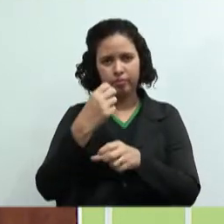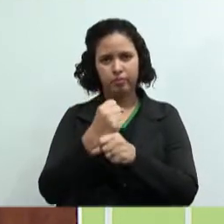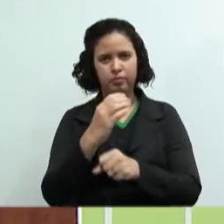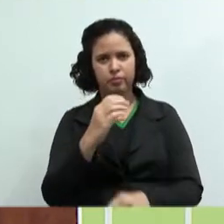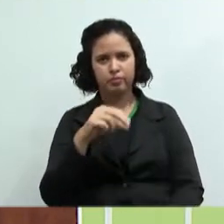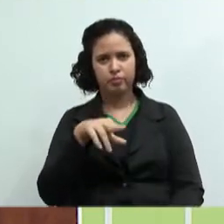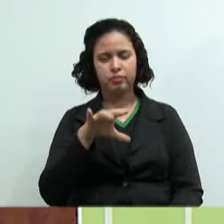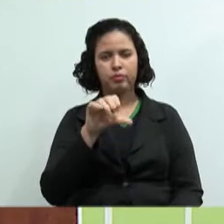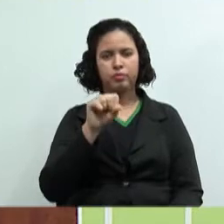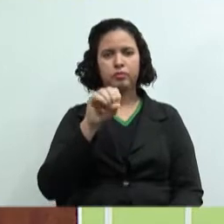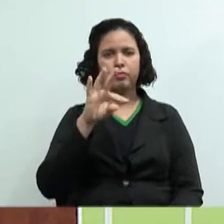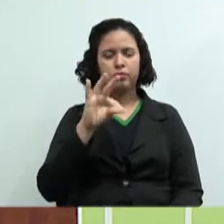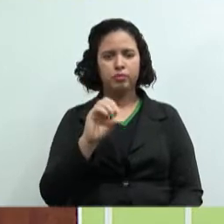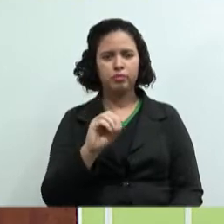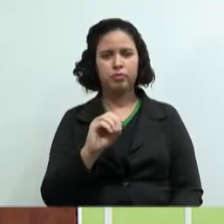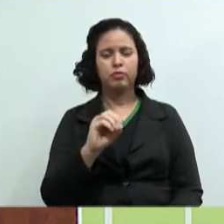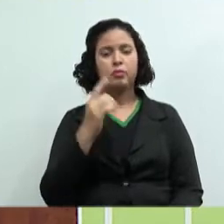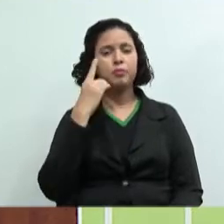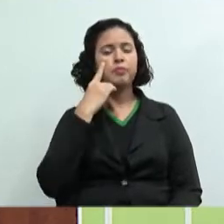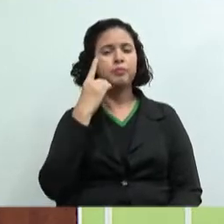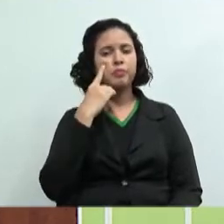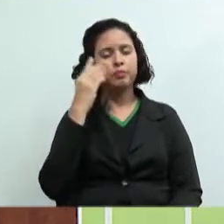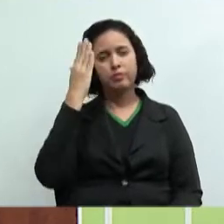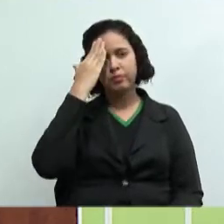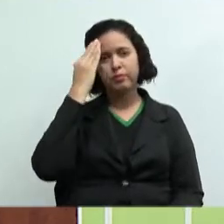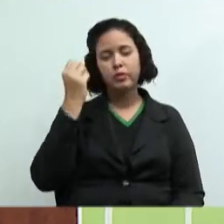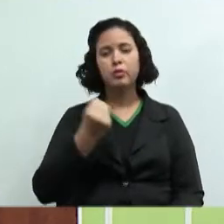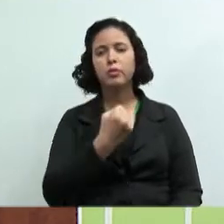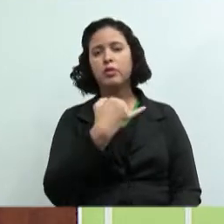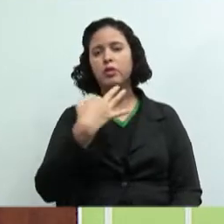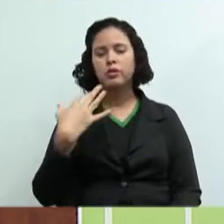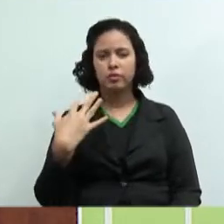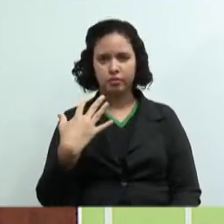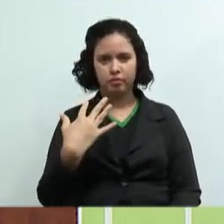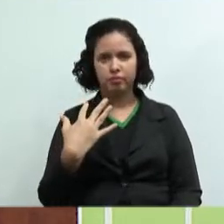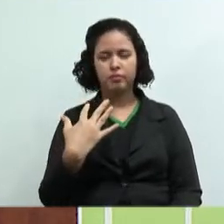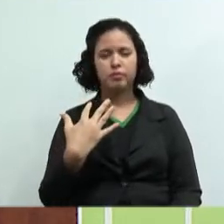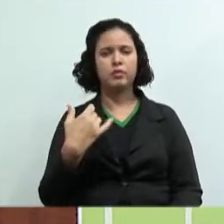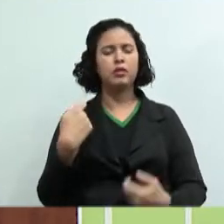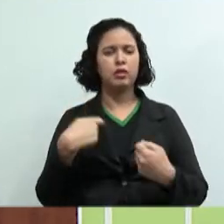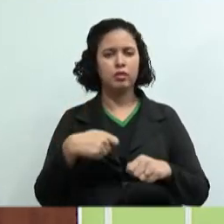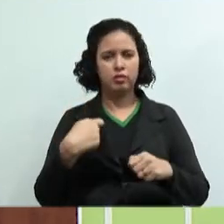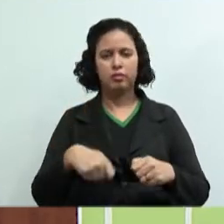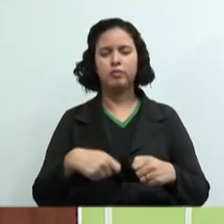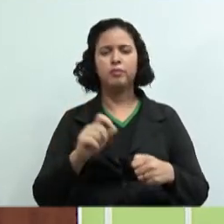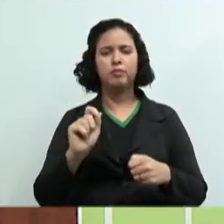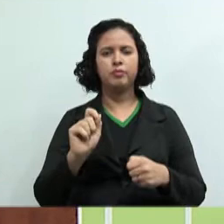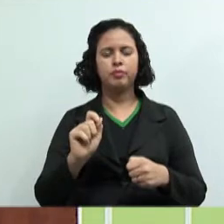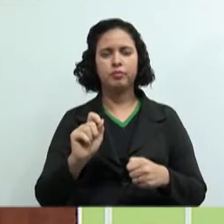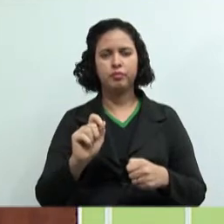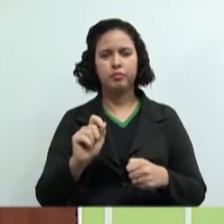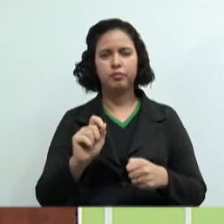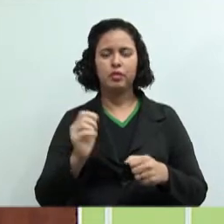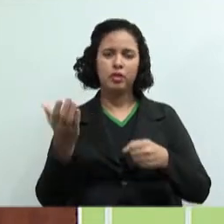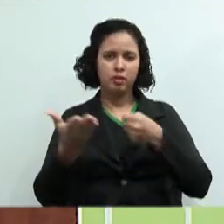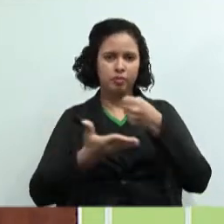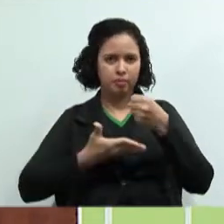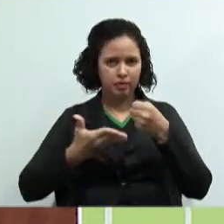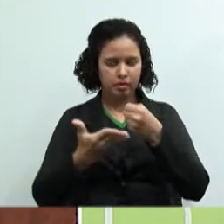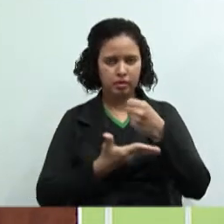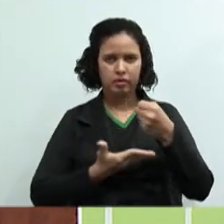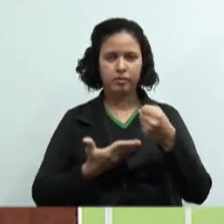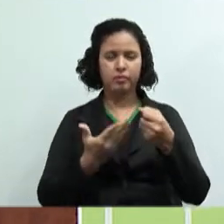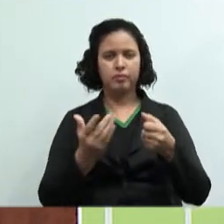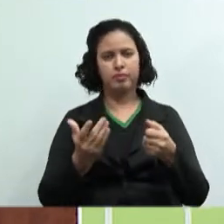definir os gastos. Com base nesses custos, nós vamos definir o quê? Porque é uma das bases para a